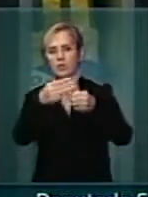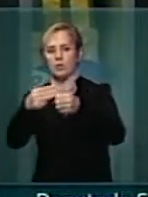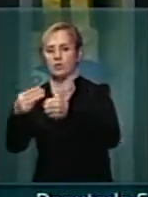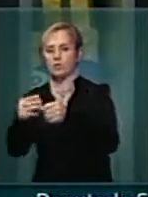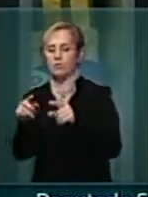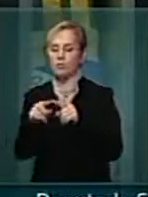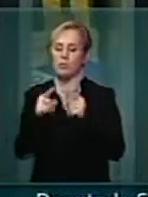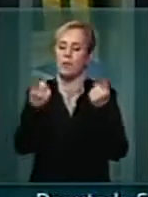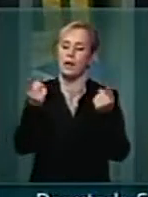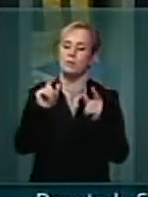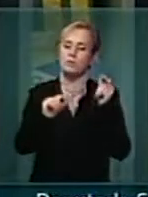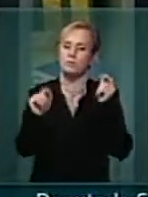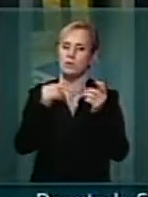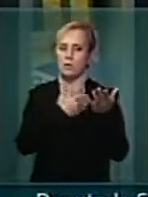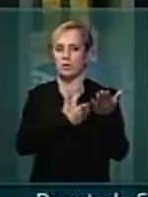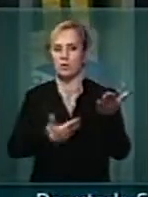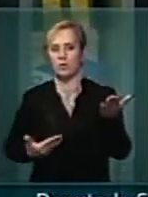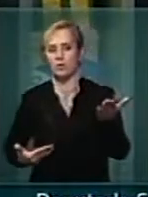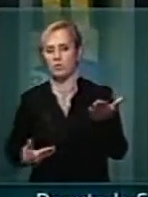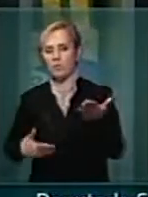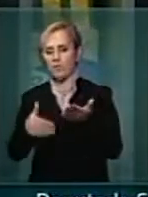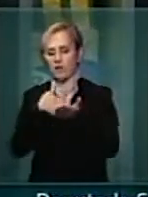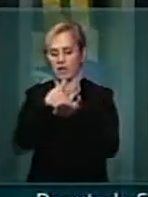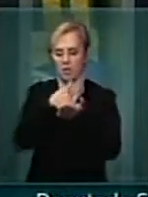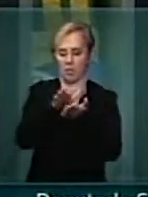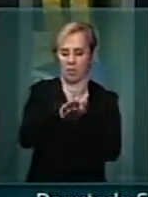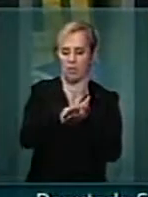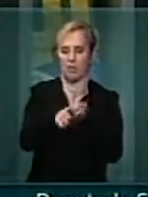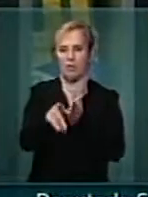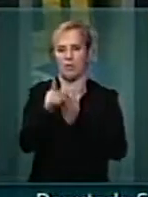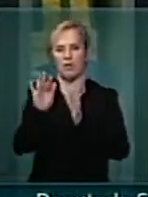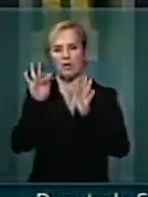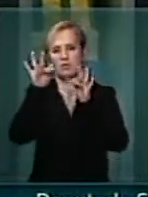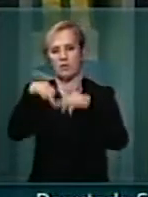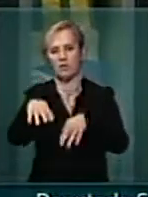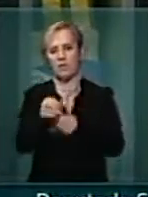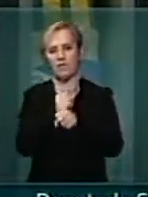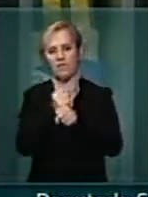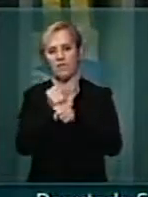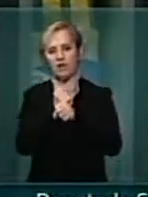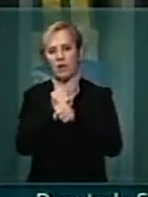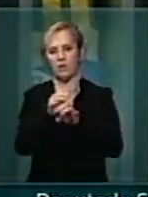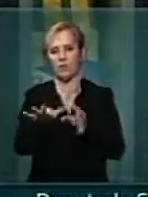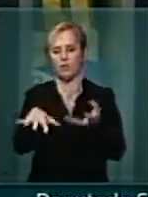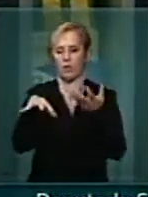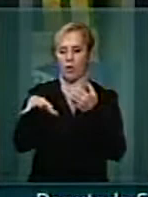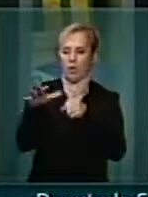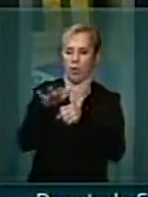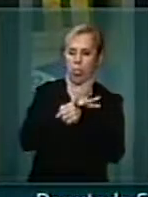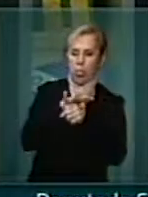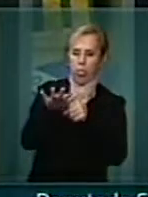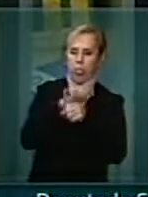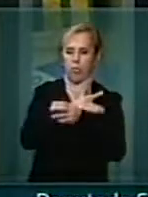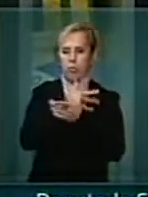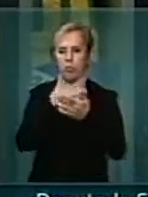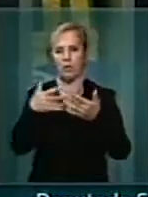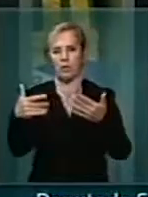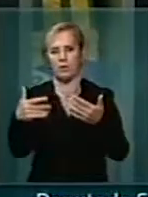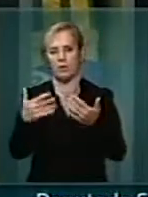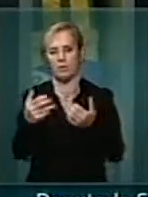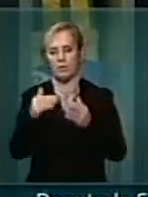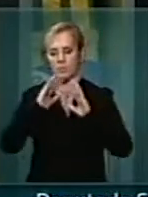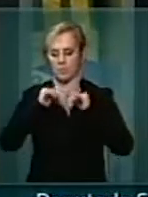empurra tudo para o final do ano, inunda o Congresso Nacional com os créditos